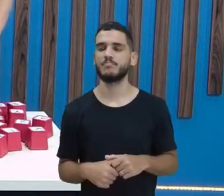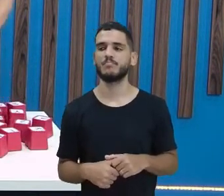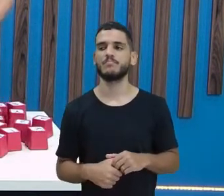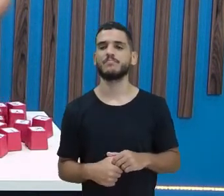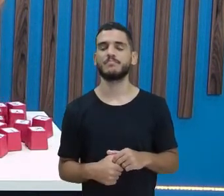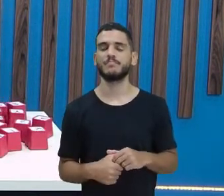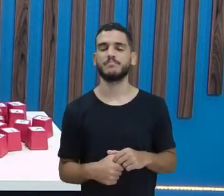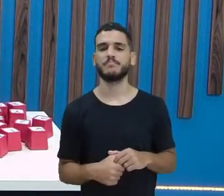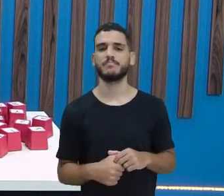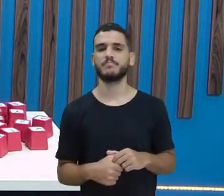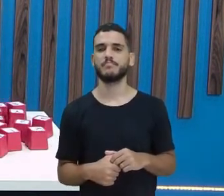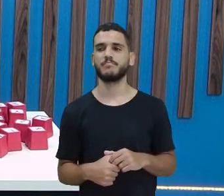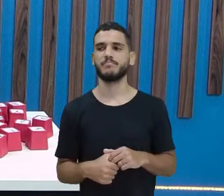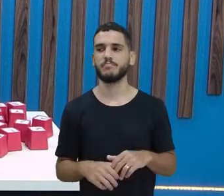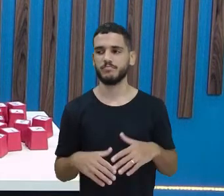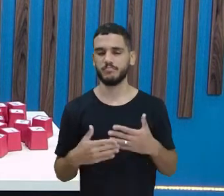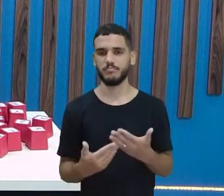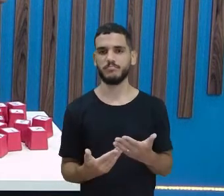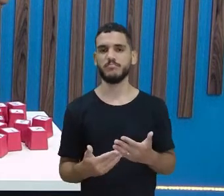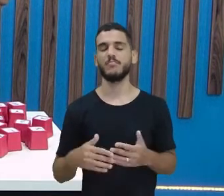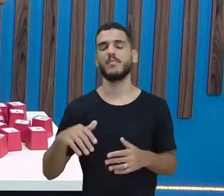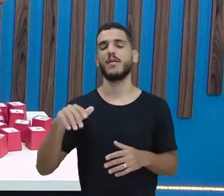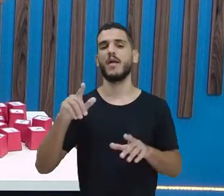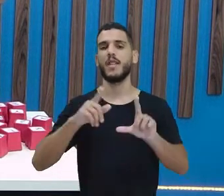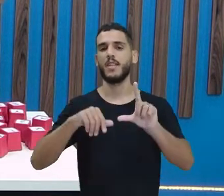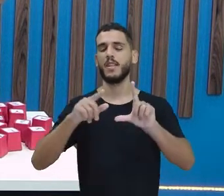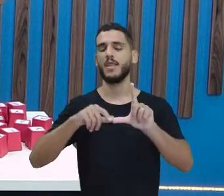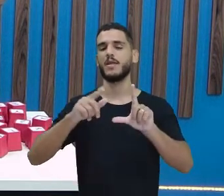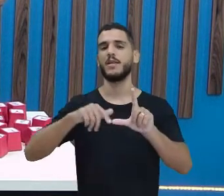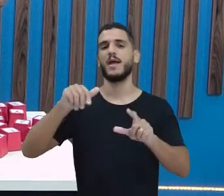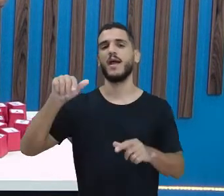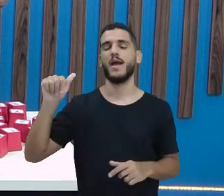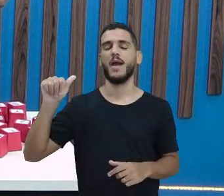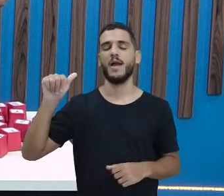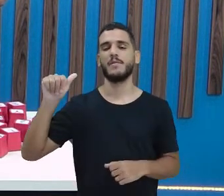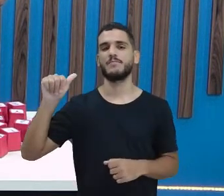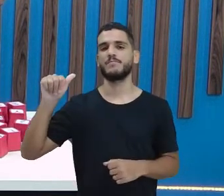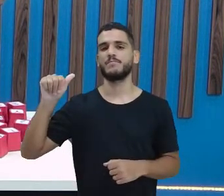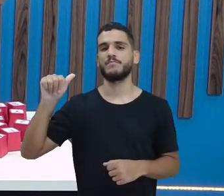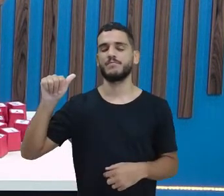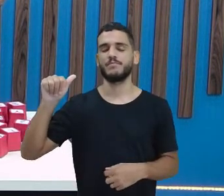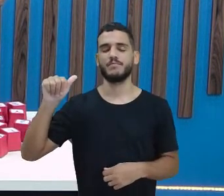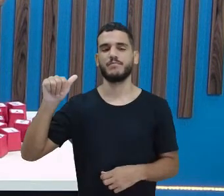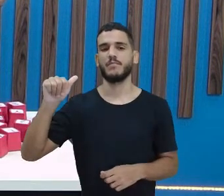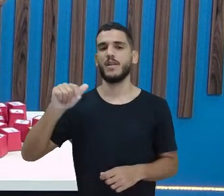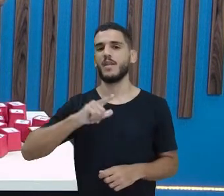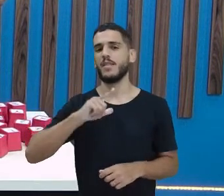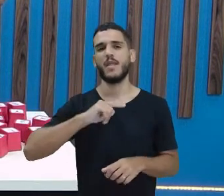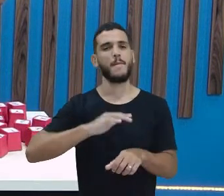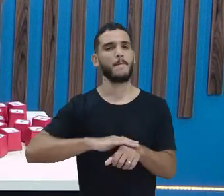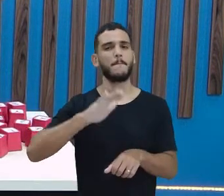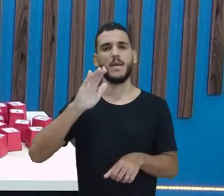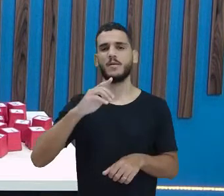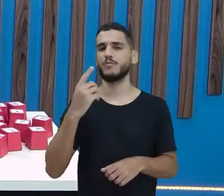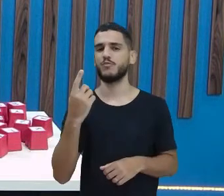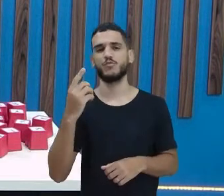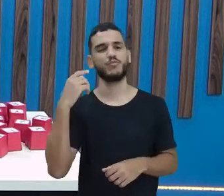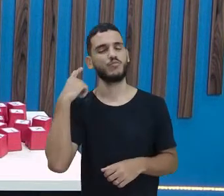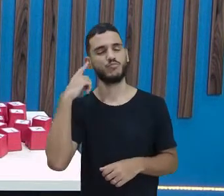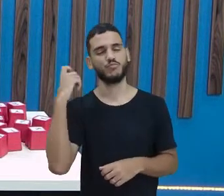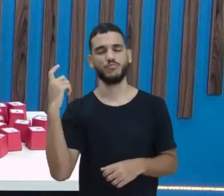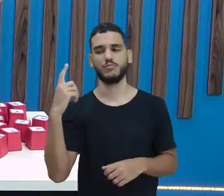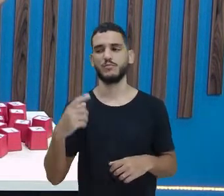Olha só, essa letra aqui, A, ela tem mais de um som. Em alguns